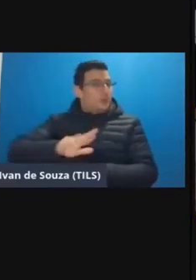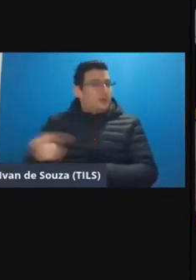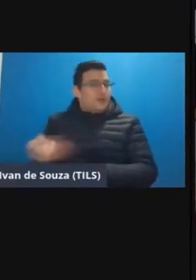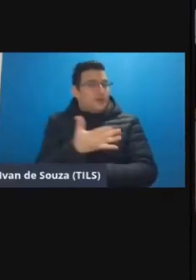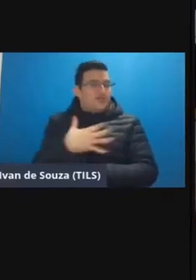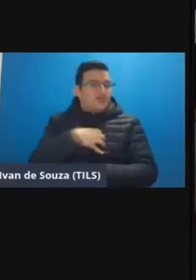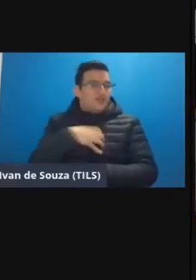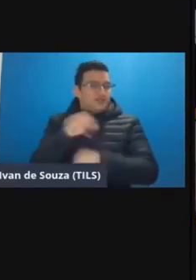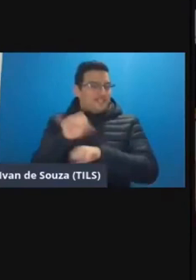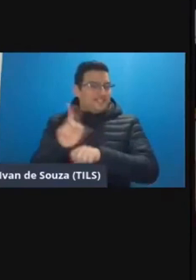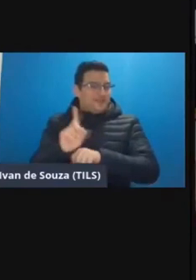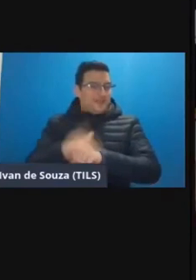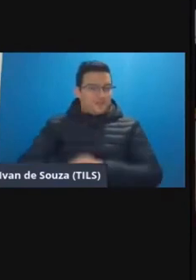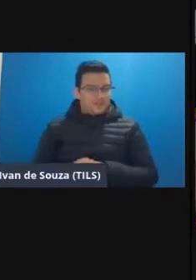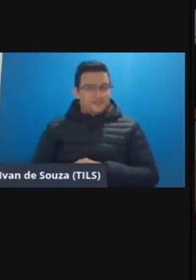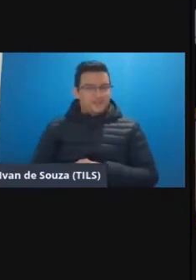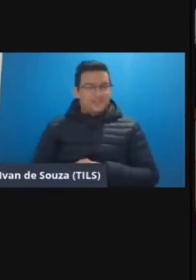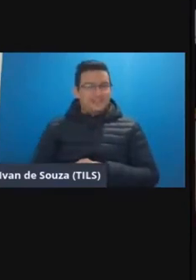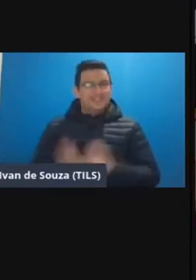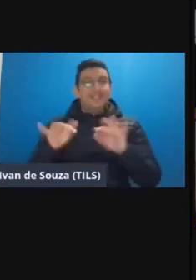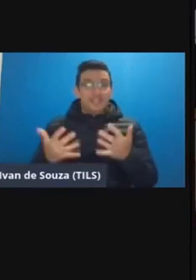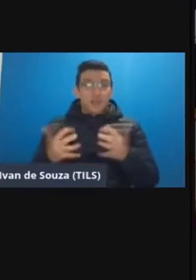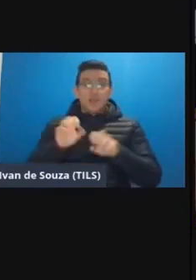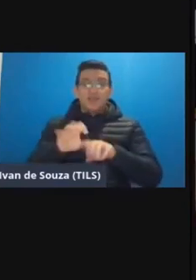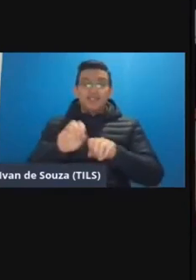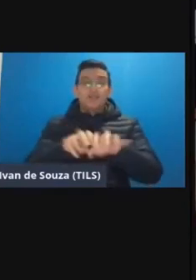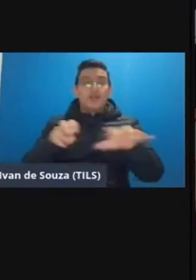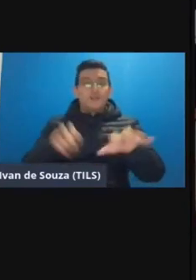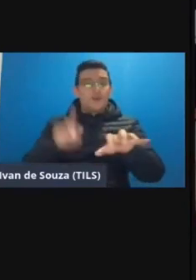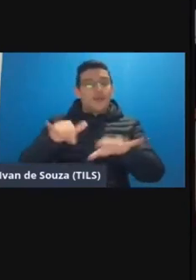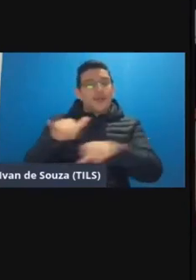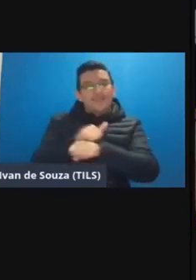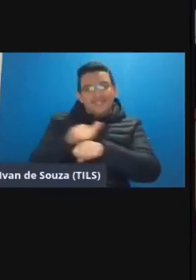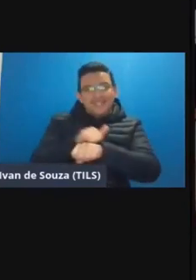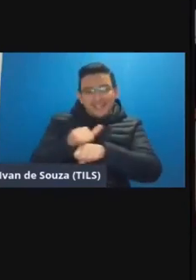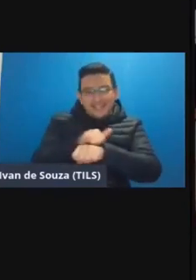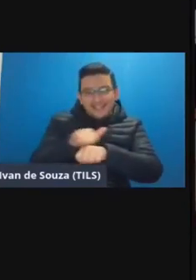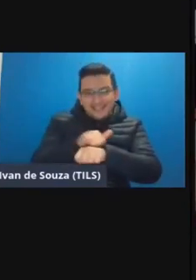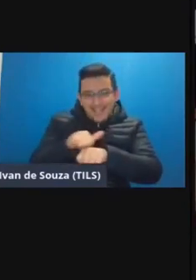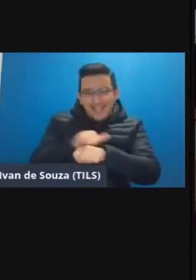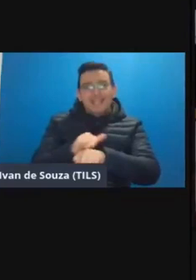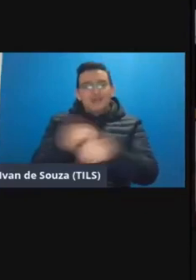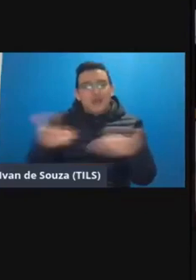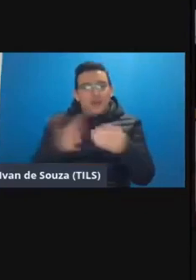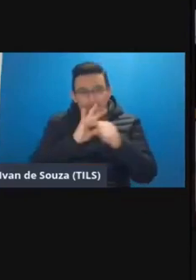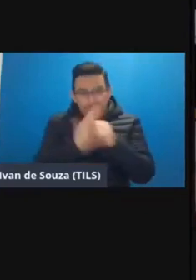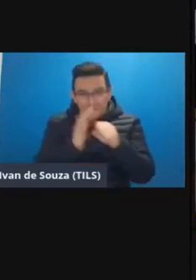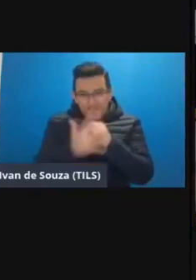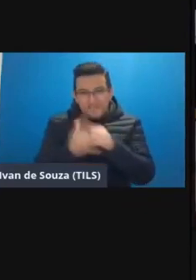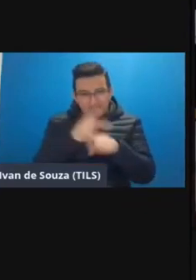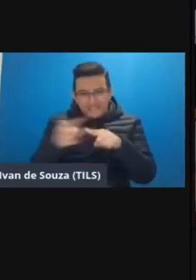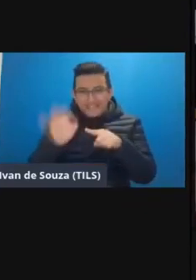modalidade então o ensino remoto ela acaba sendo uma estratégia para esse enfrentamento à pandemia né